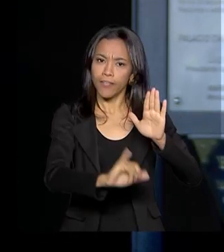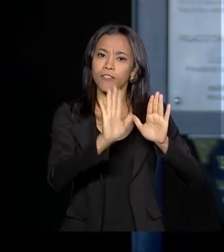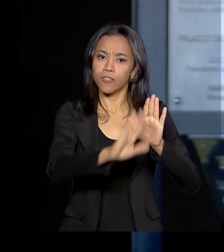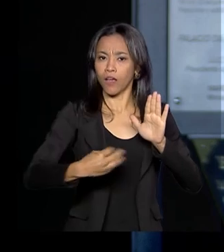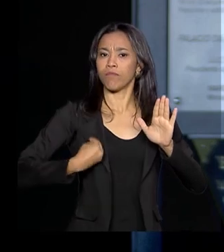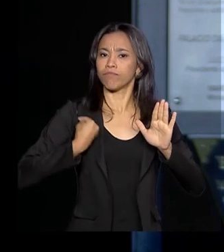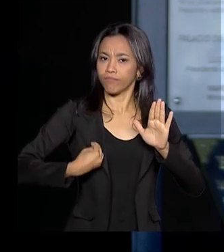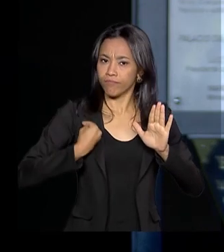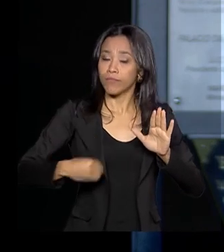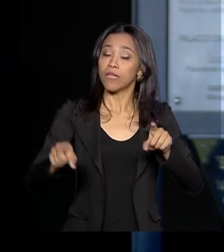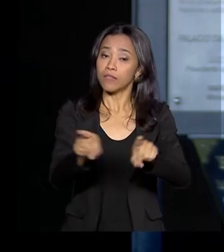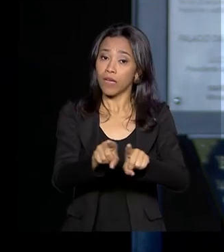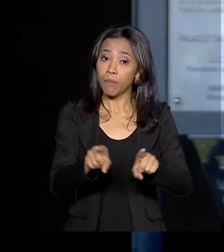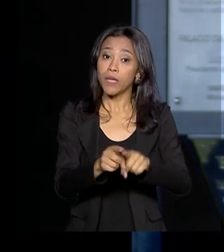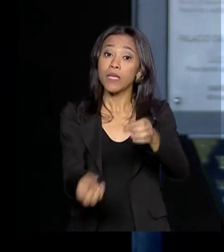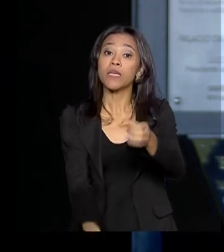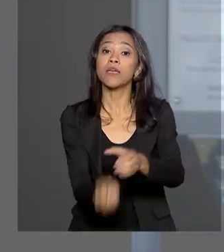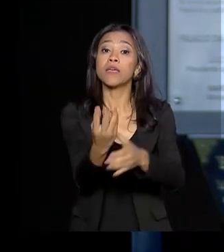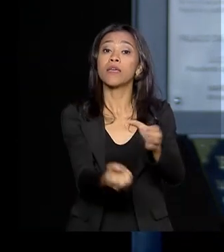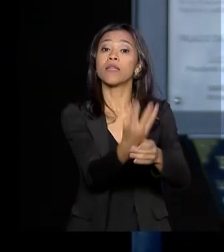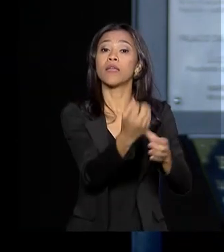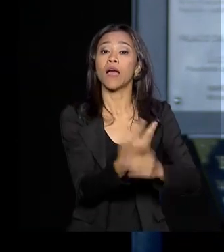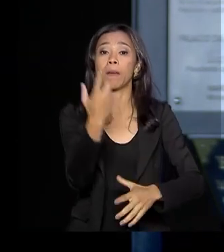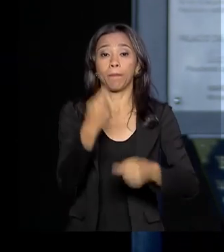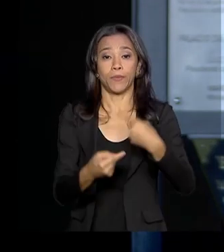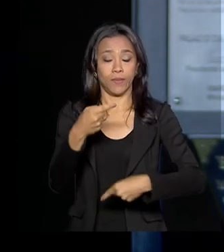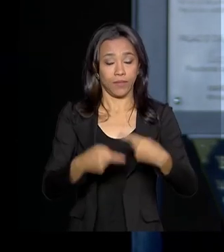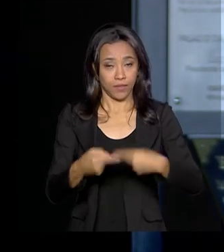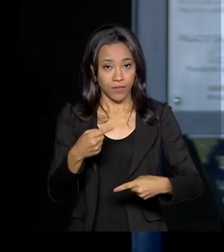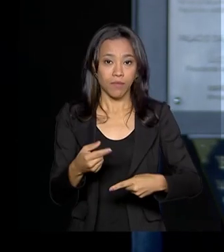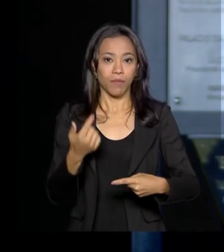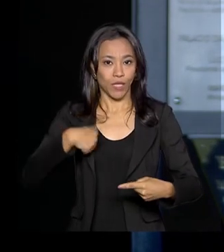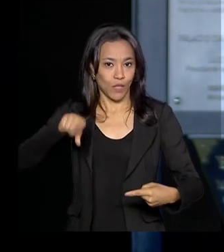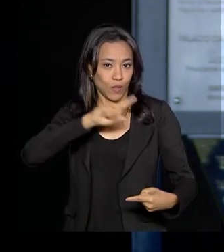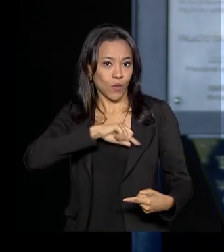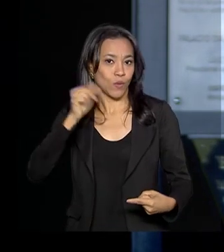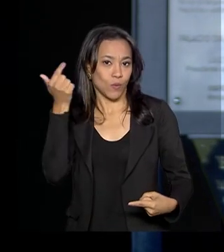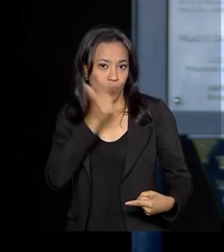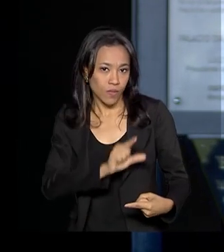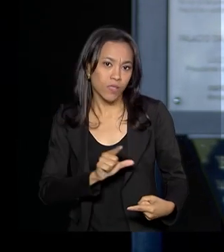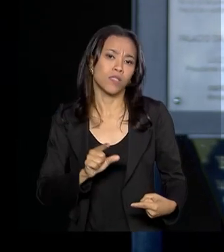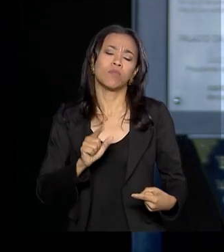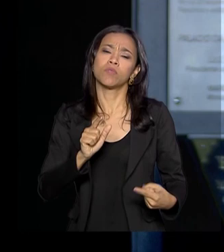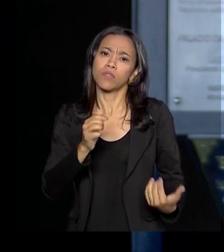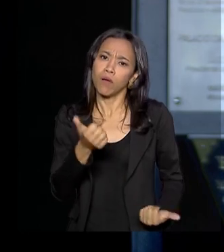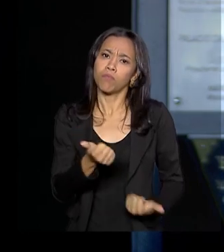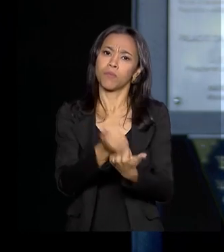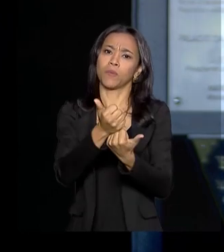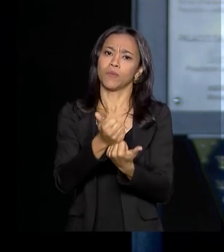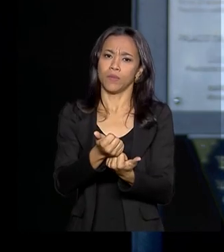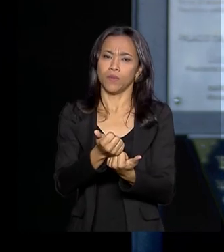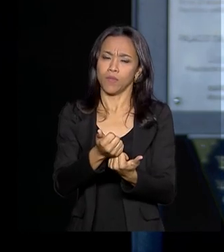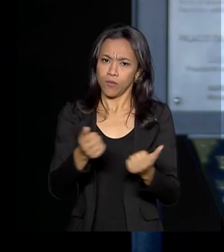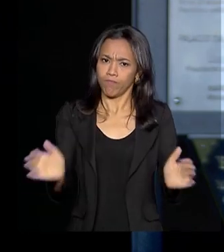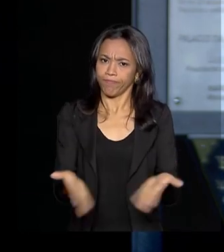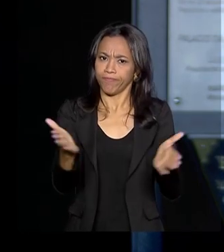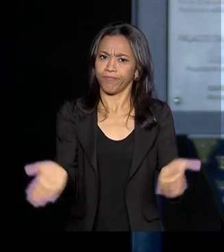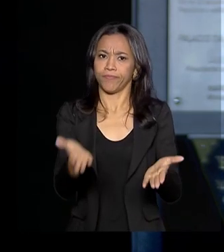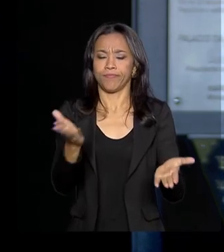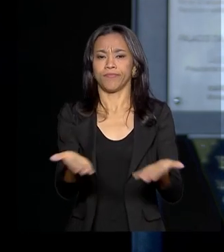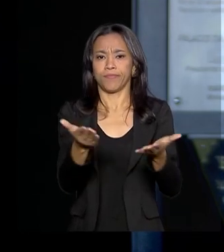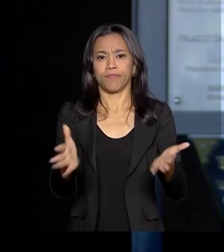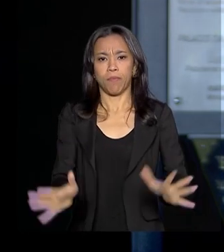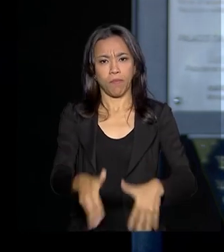também construir políticas públicas para que nós tenhamos um aparato institucional mais robusto